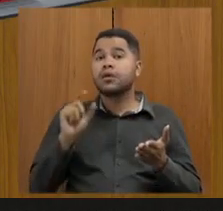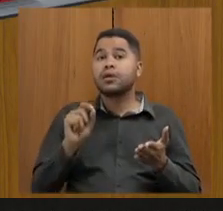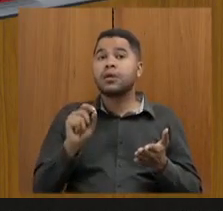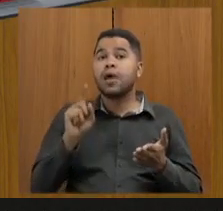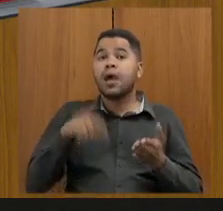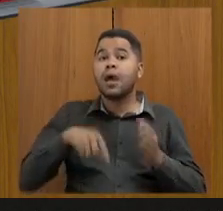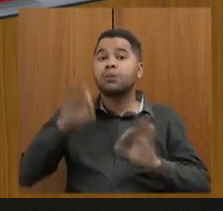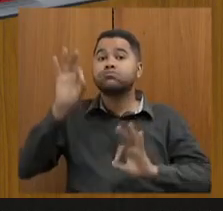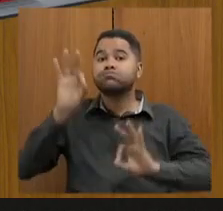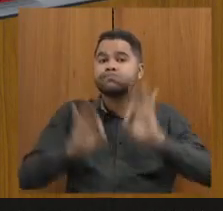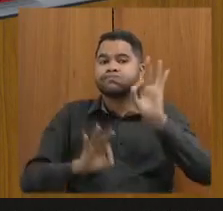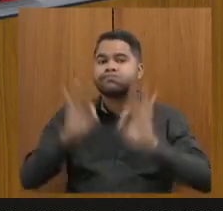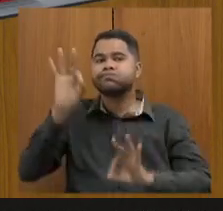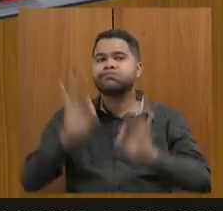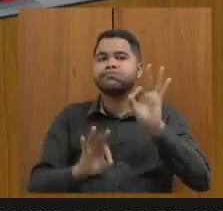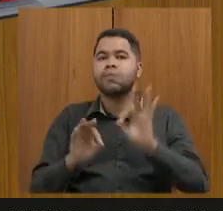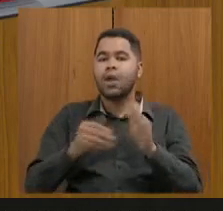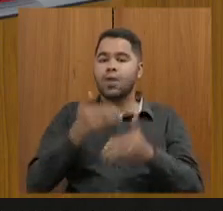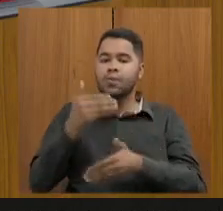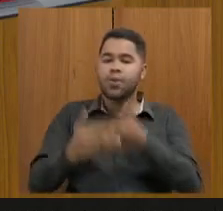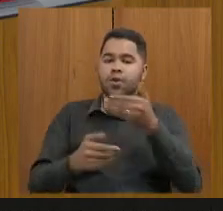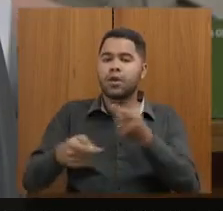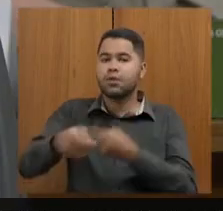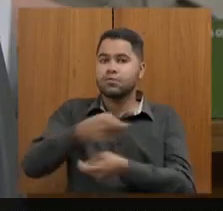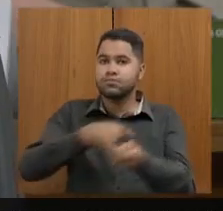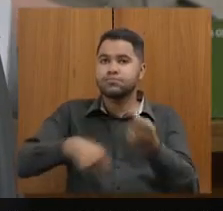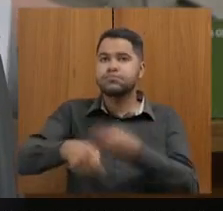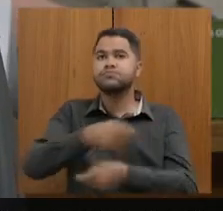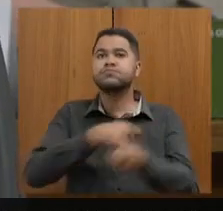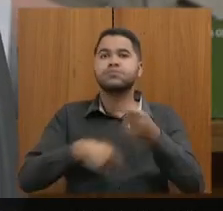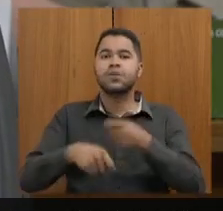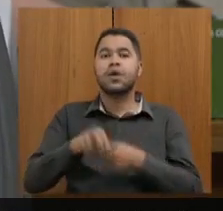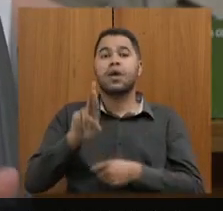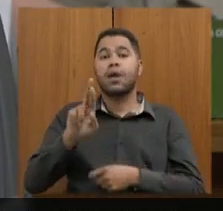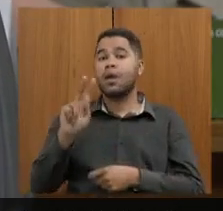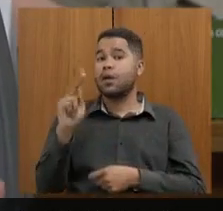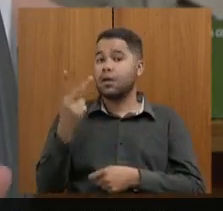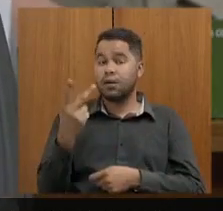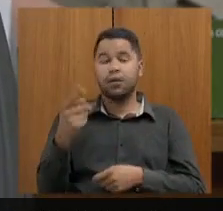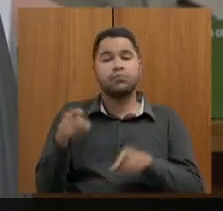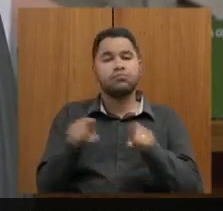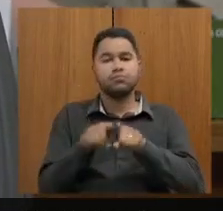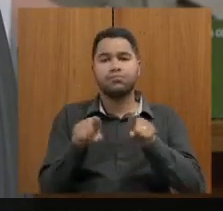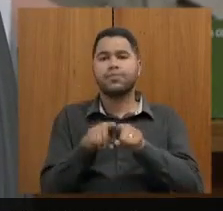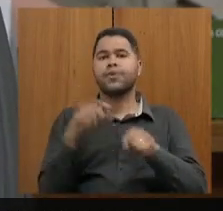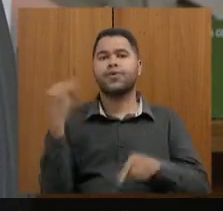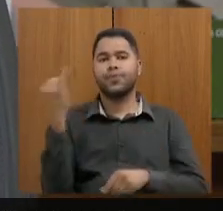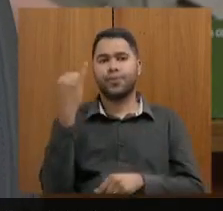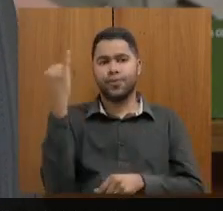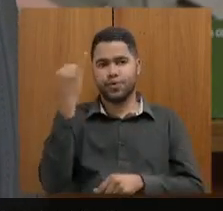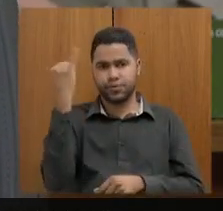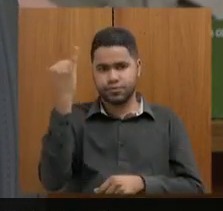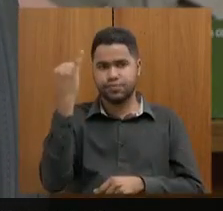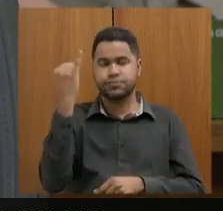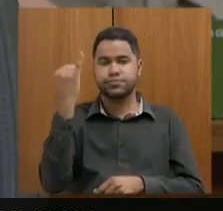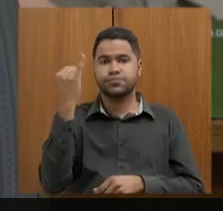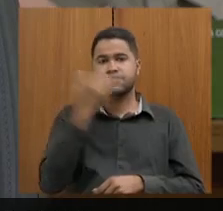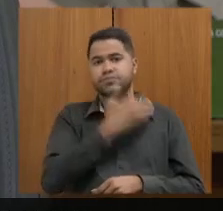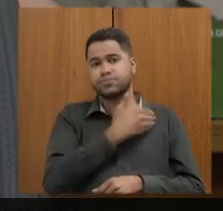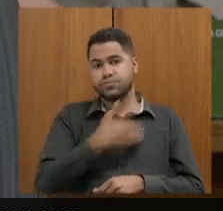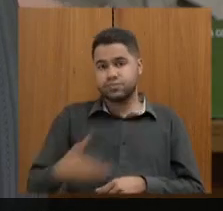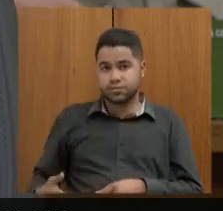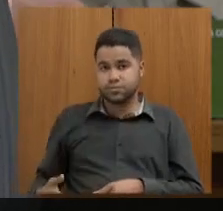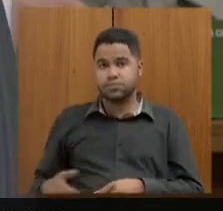organização do seu processo de administração de RH, o que é extremamente importante e fundamental para um Estado.